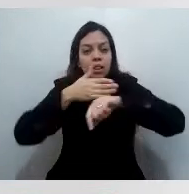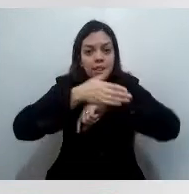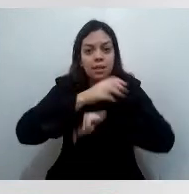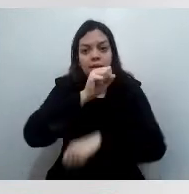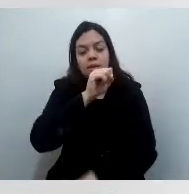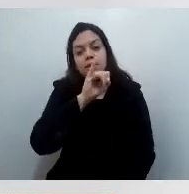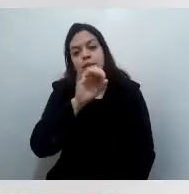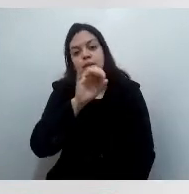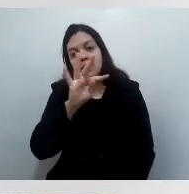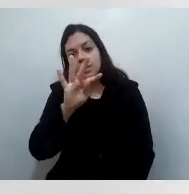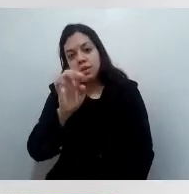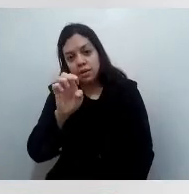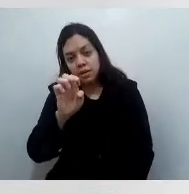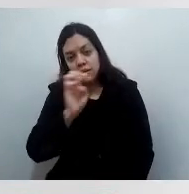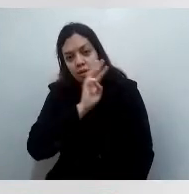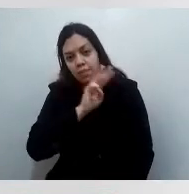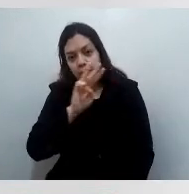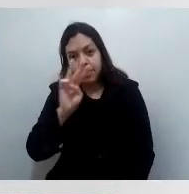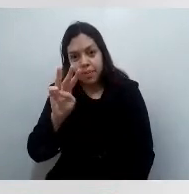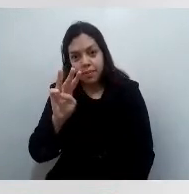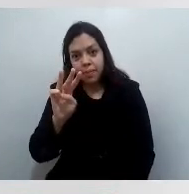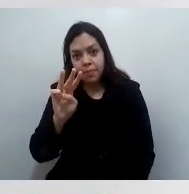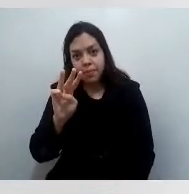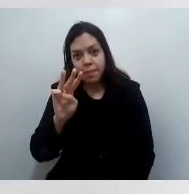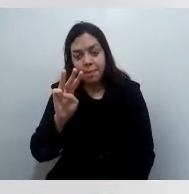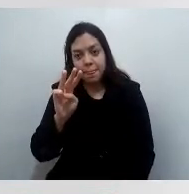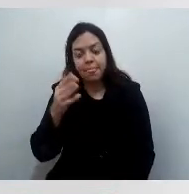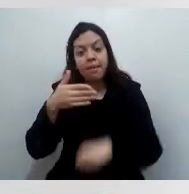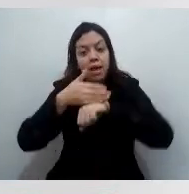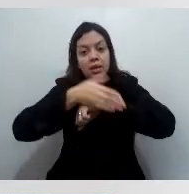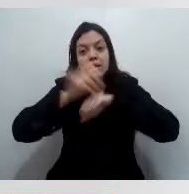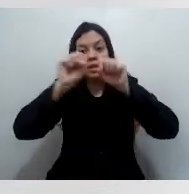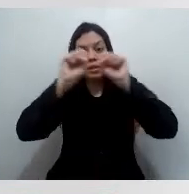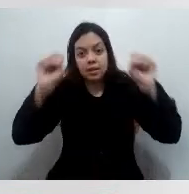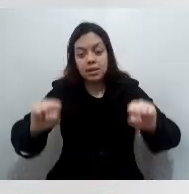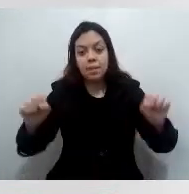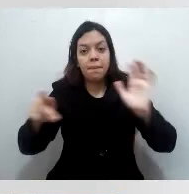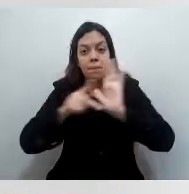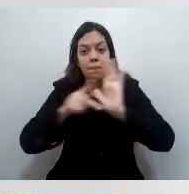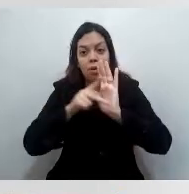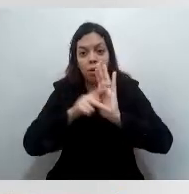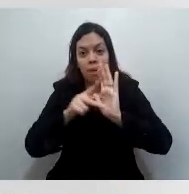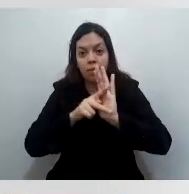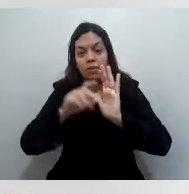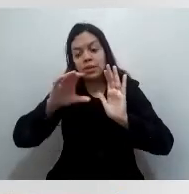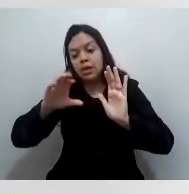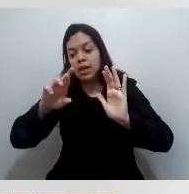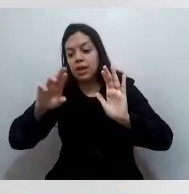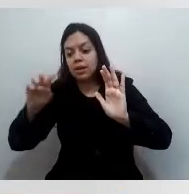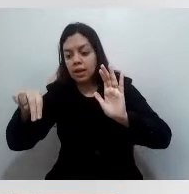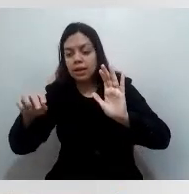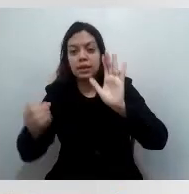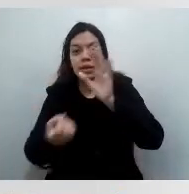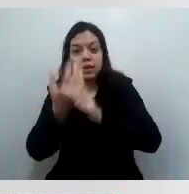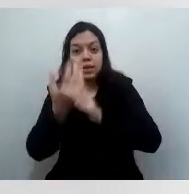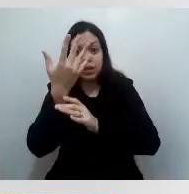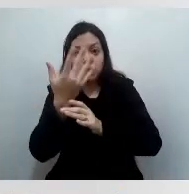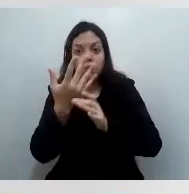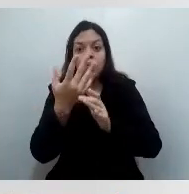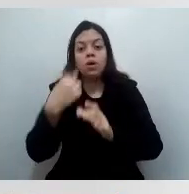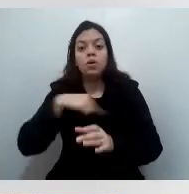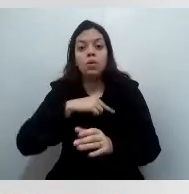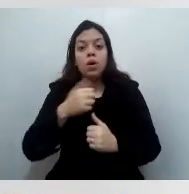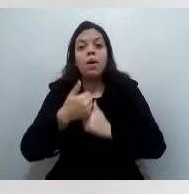o sistema que foi criado pelo CRM, que nós estamos apoiando, de